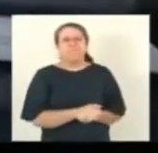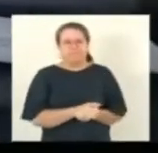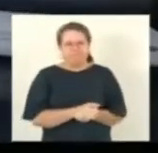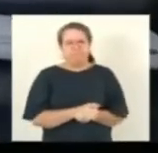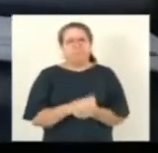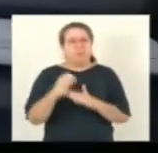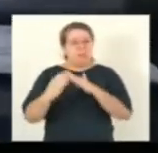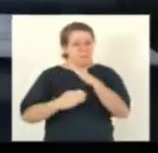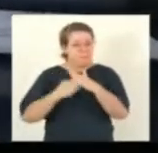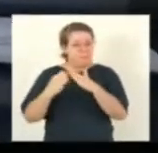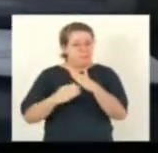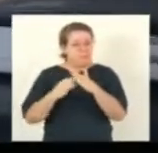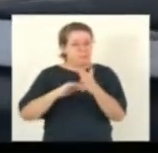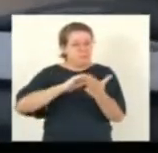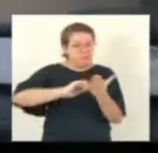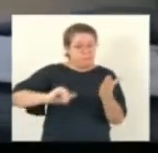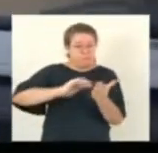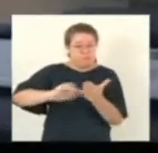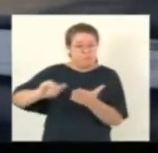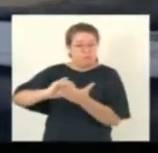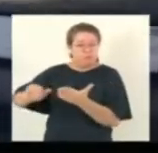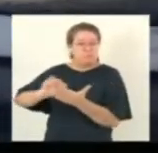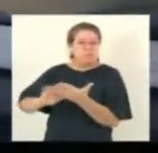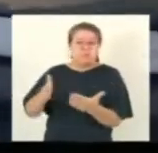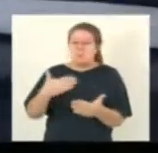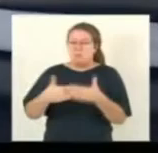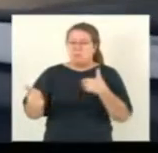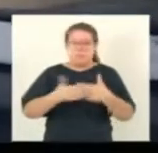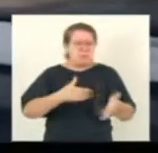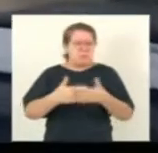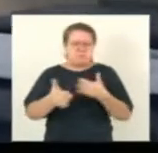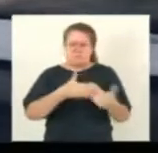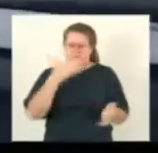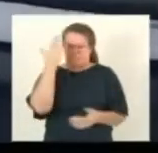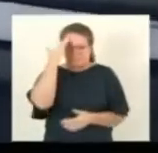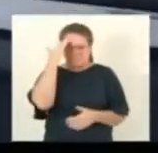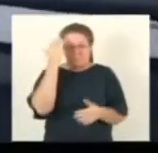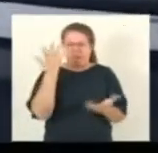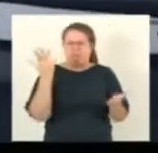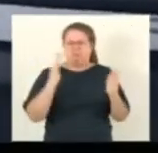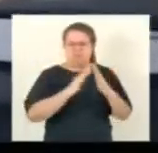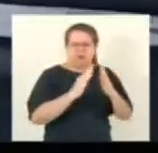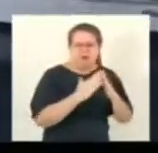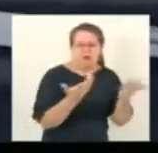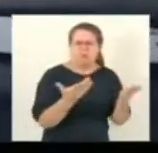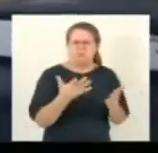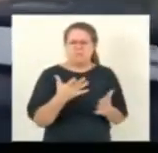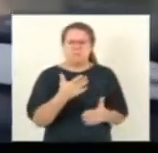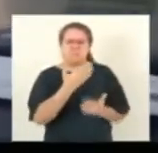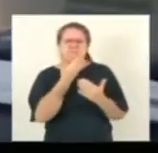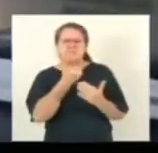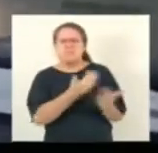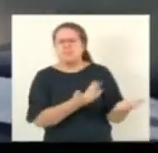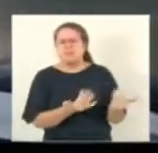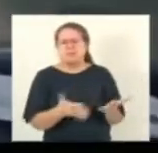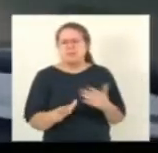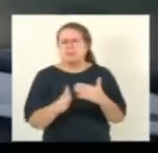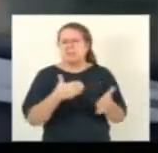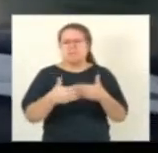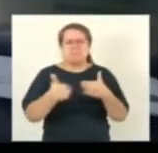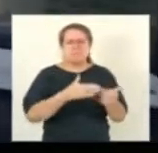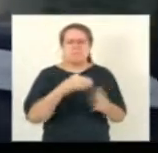Estadual, a doutora Luciana Gomes Ferreira de Andrade, que ficou, sim, de analisar os fatos que estão acontecendo e nos prometeu